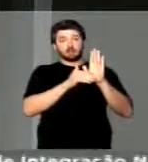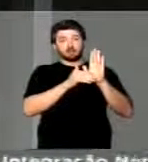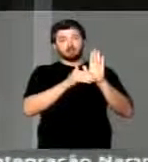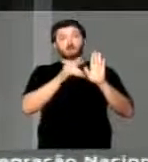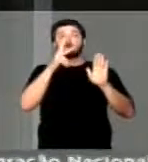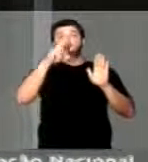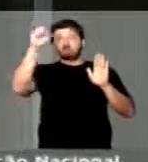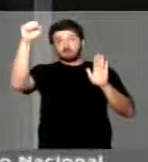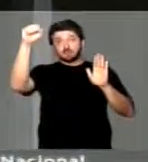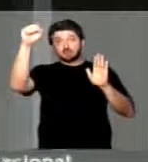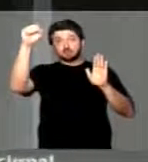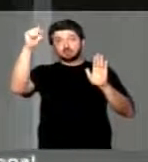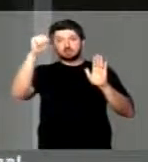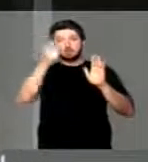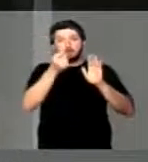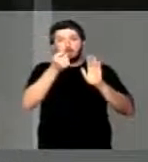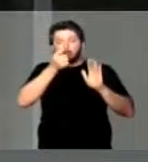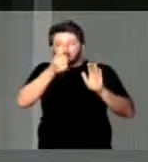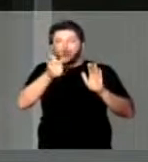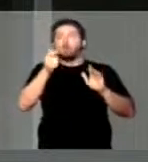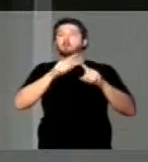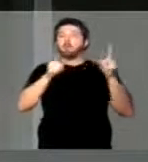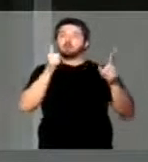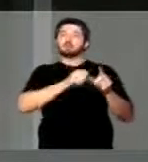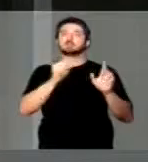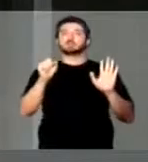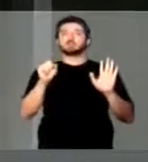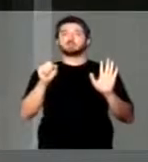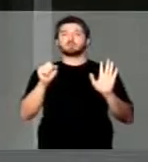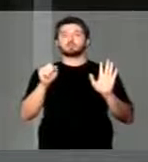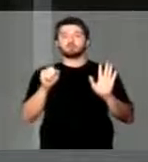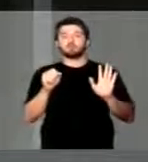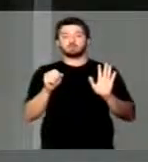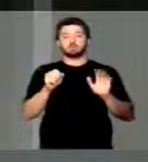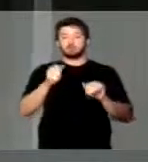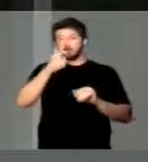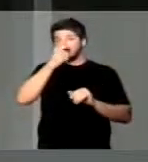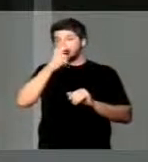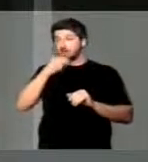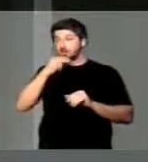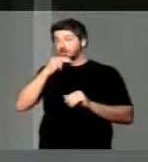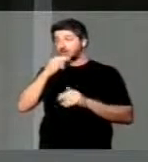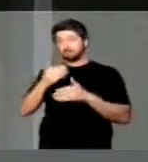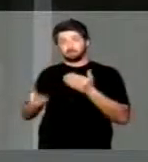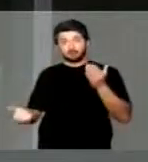venceu por poucos votos o Aécio,